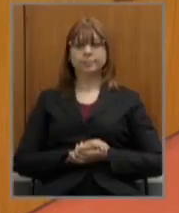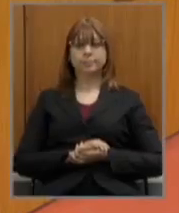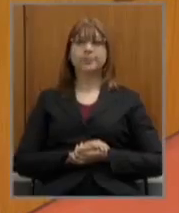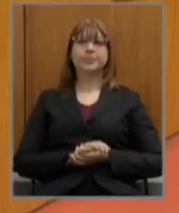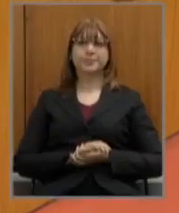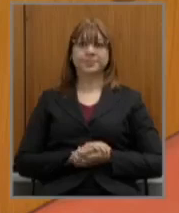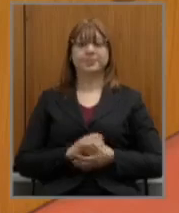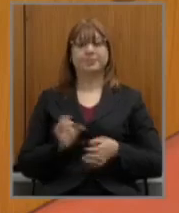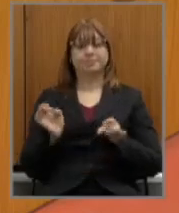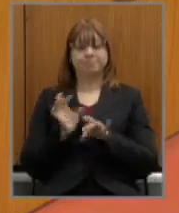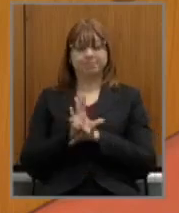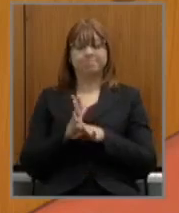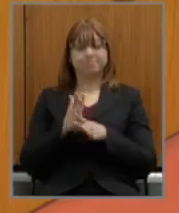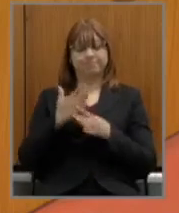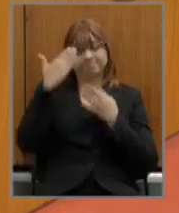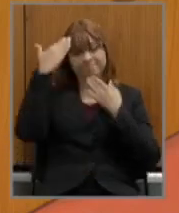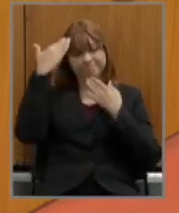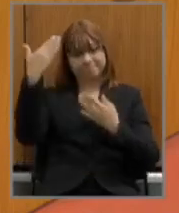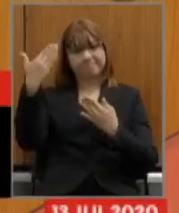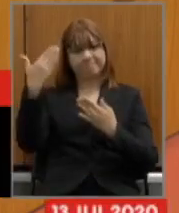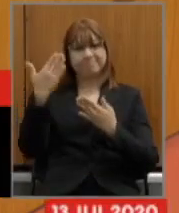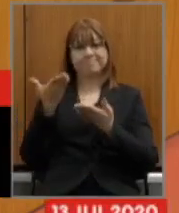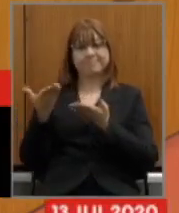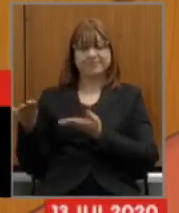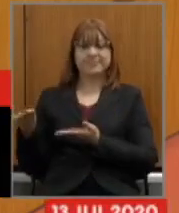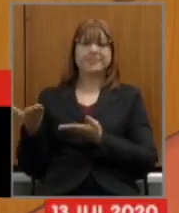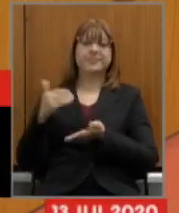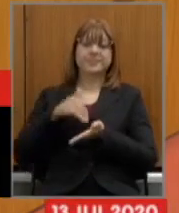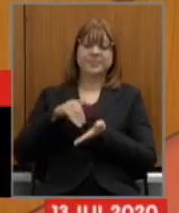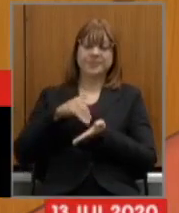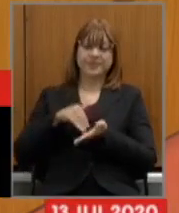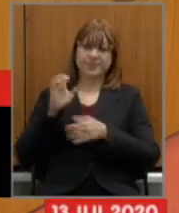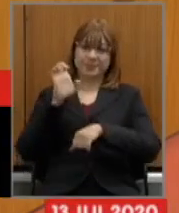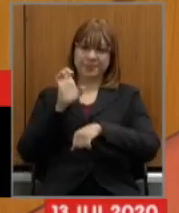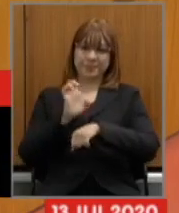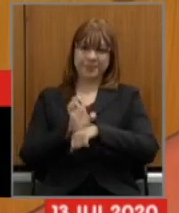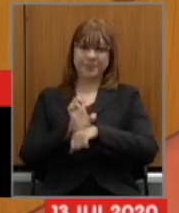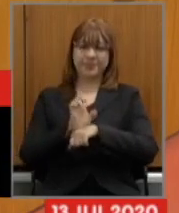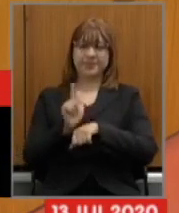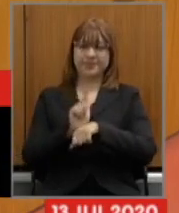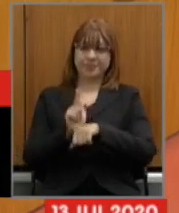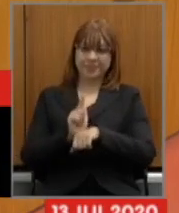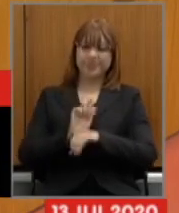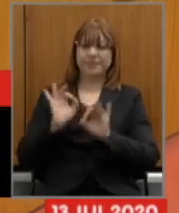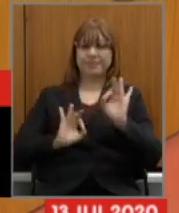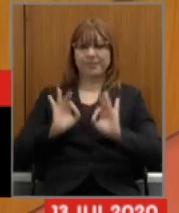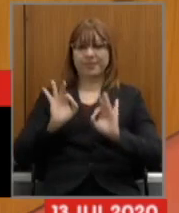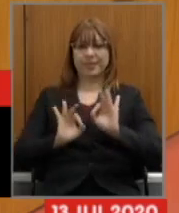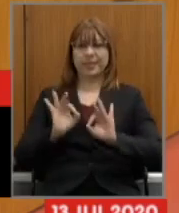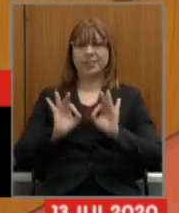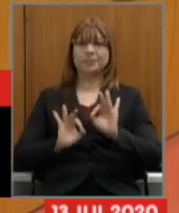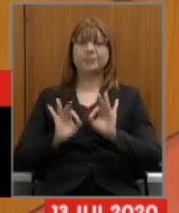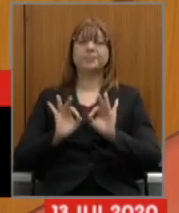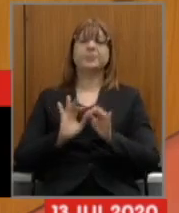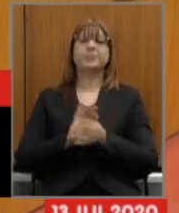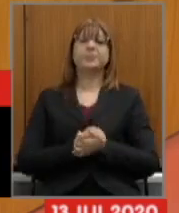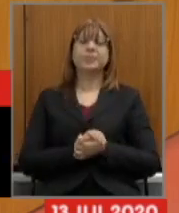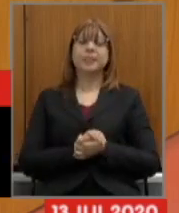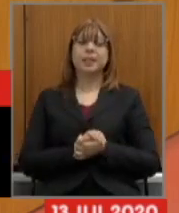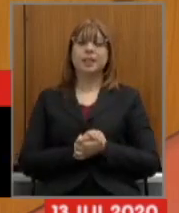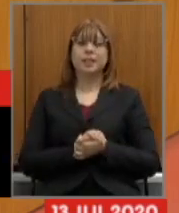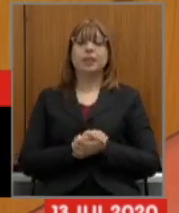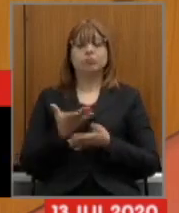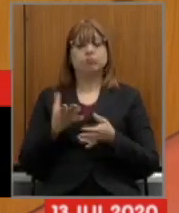agradeço ao seletíssimo secretário do estado planejamento de gestão seoto Alexandre Levi Reis pela disponibilidade